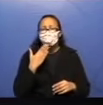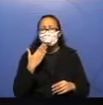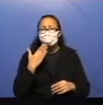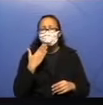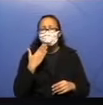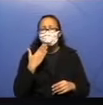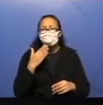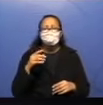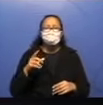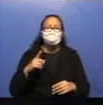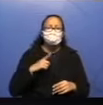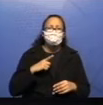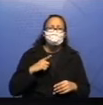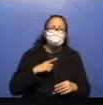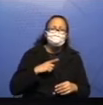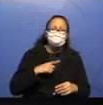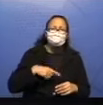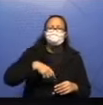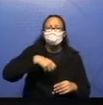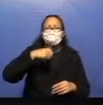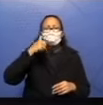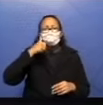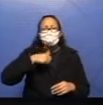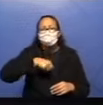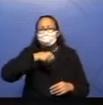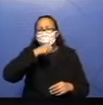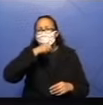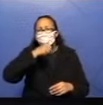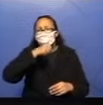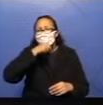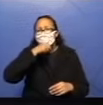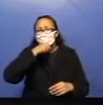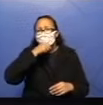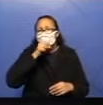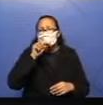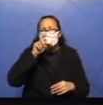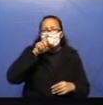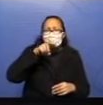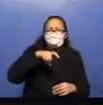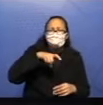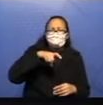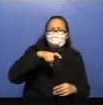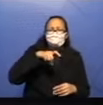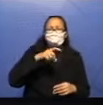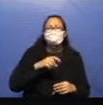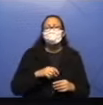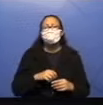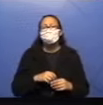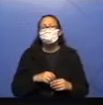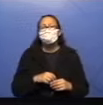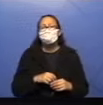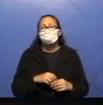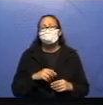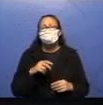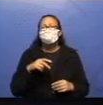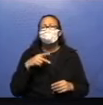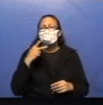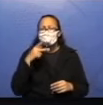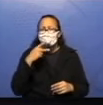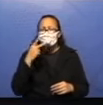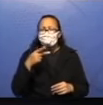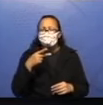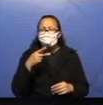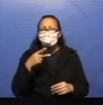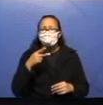a senhora era bondosa e depois ela se mostra uma bruxa, né? Isso é uma sinopse do conto, usado para contar rapidamente uma história,